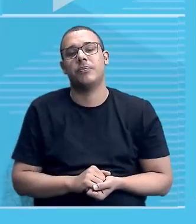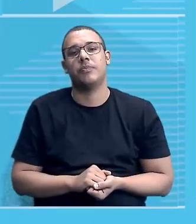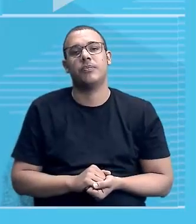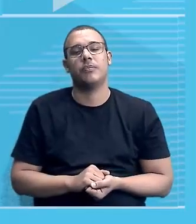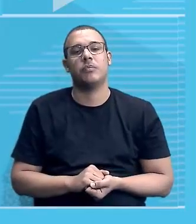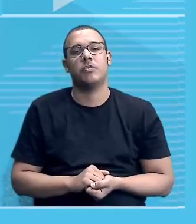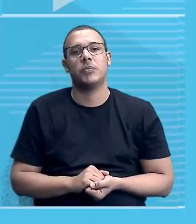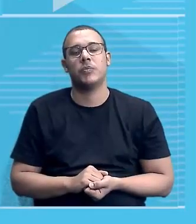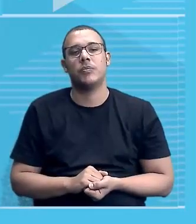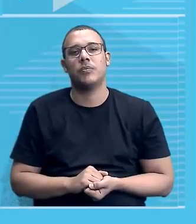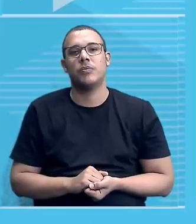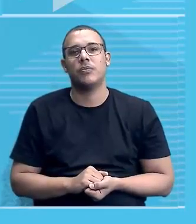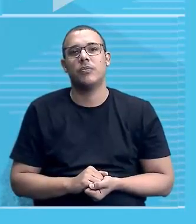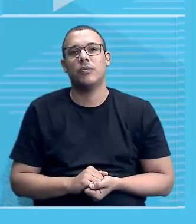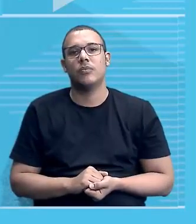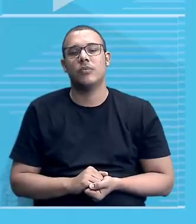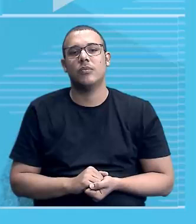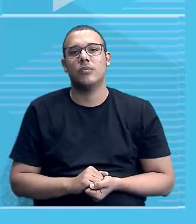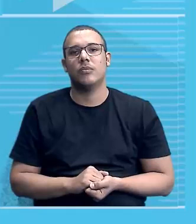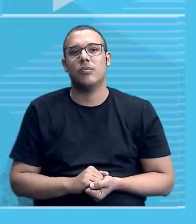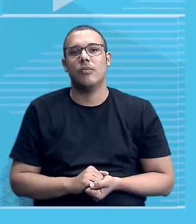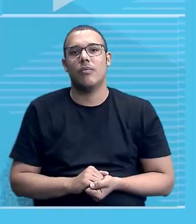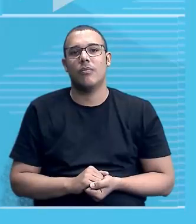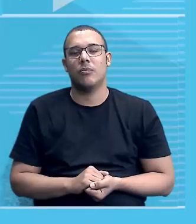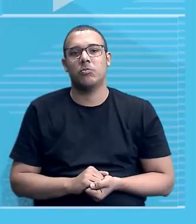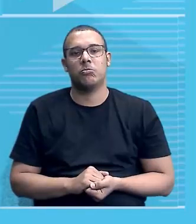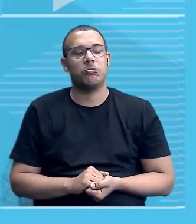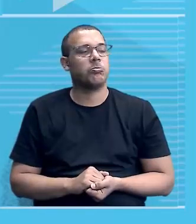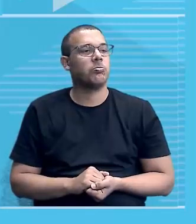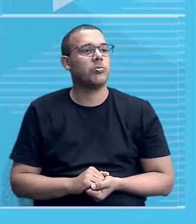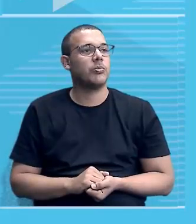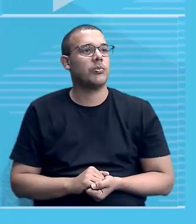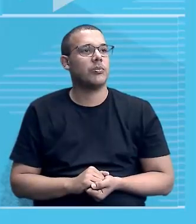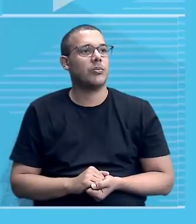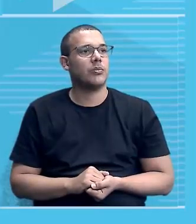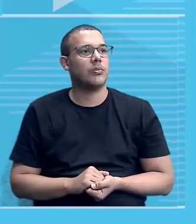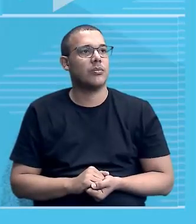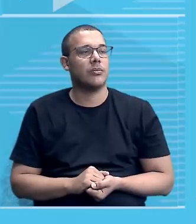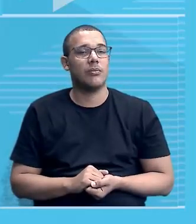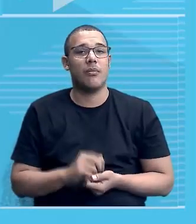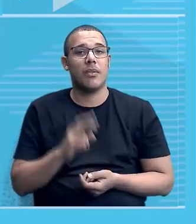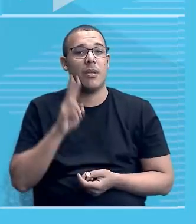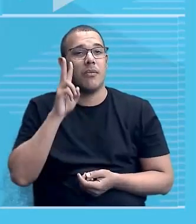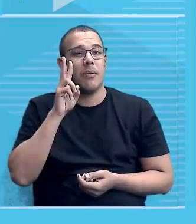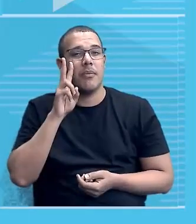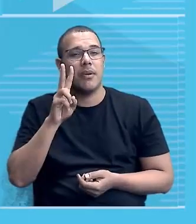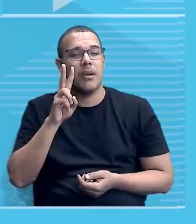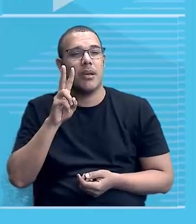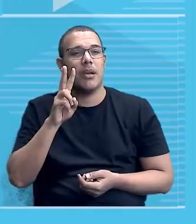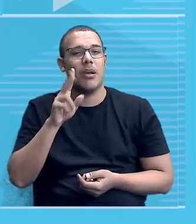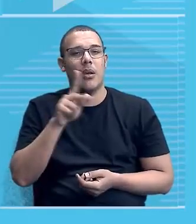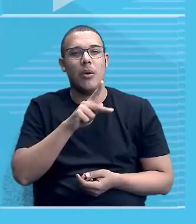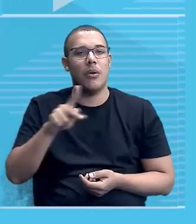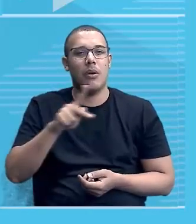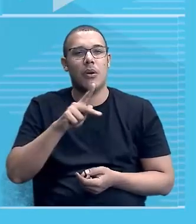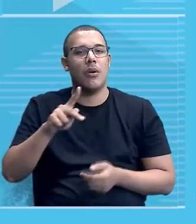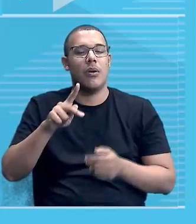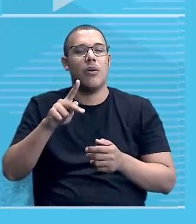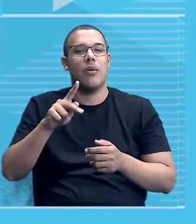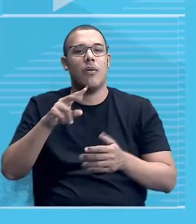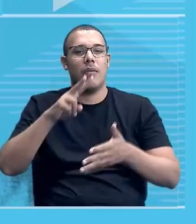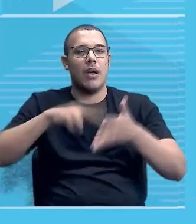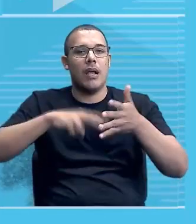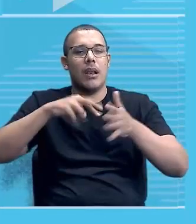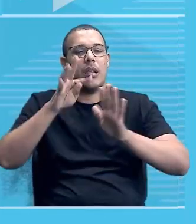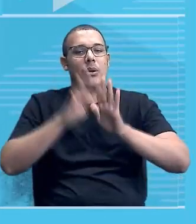Então, isso, para o povo africano, foi nada bom. Vamos ouvir nosso mestre, professor Sardão, o é ele diz? A